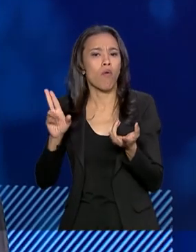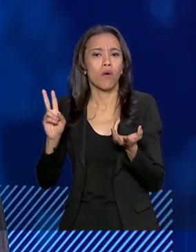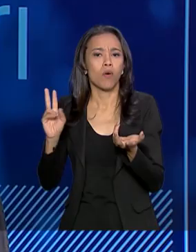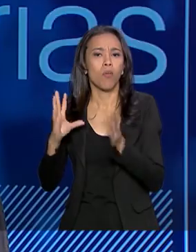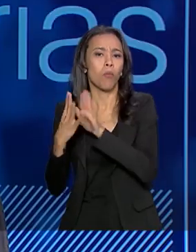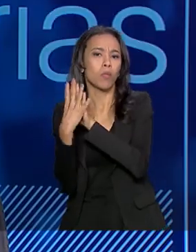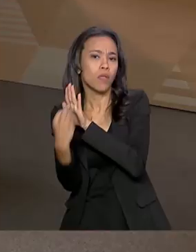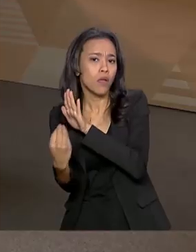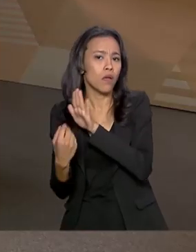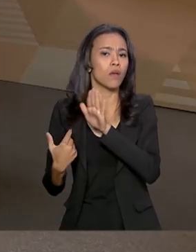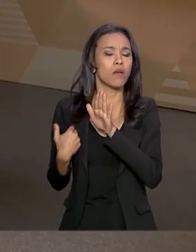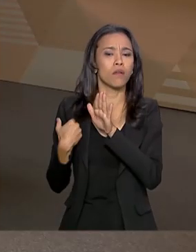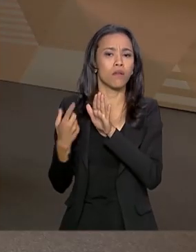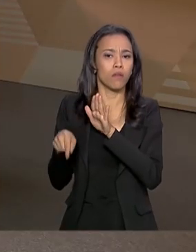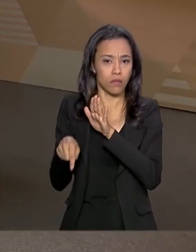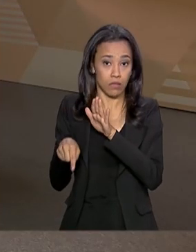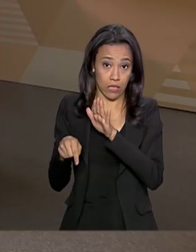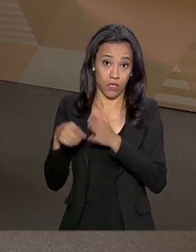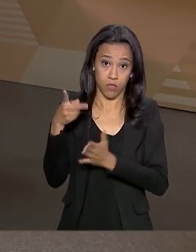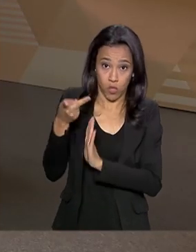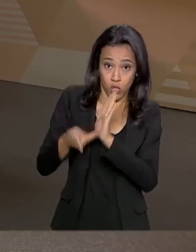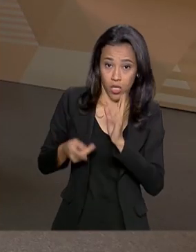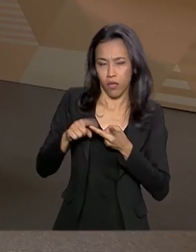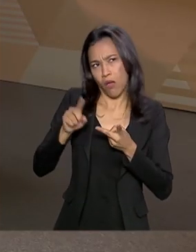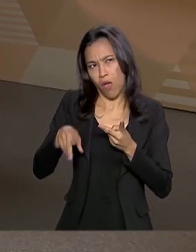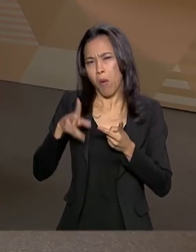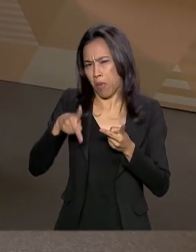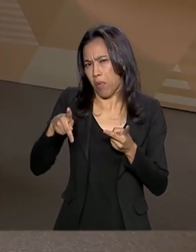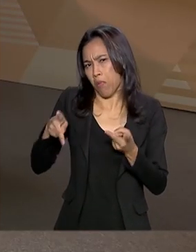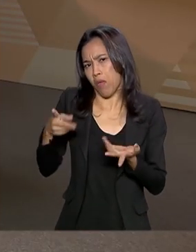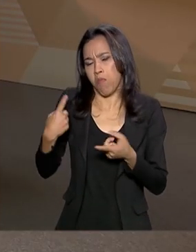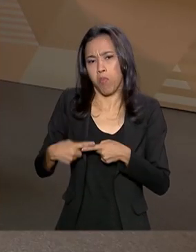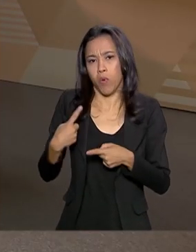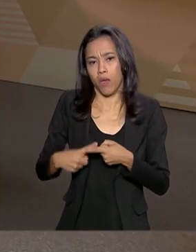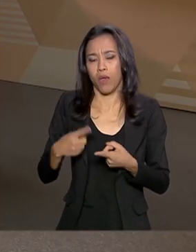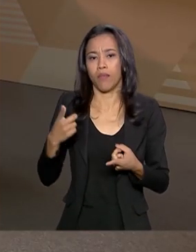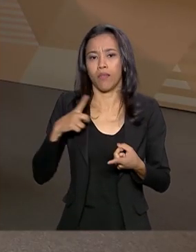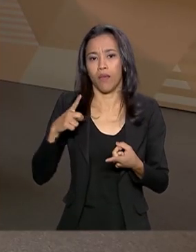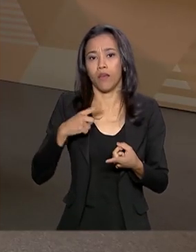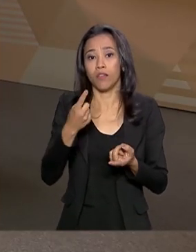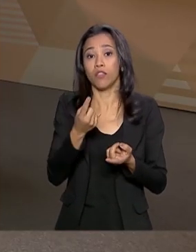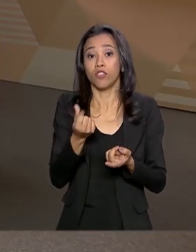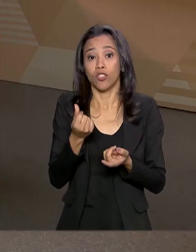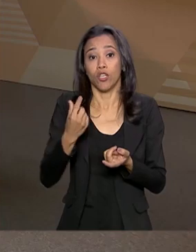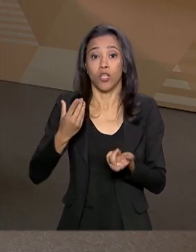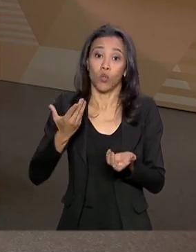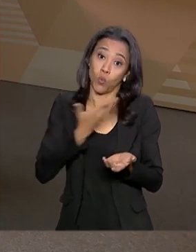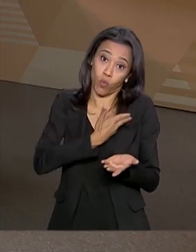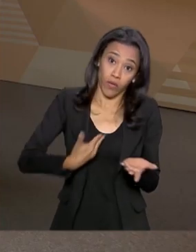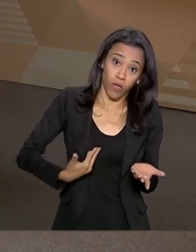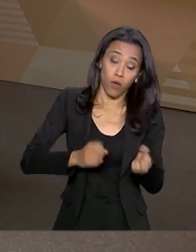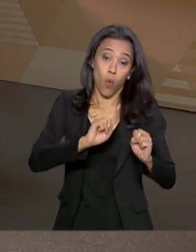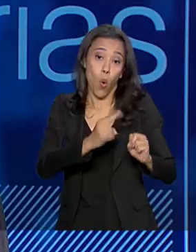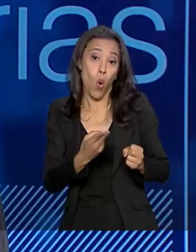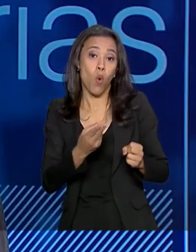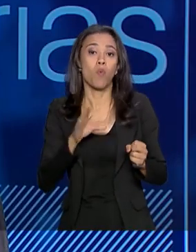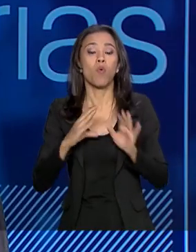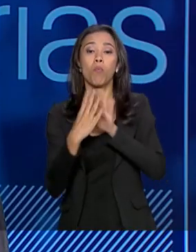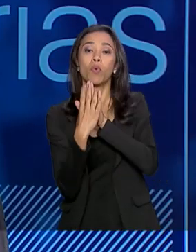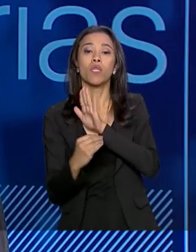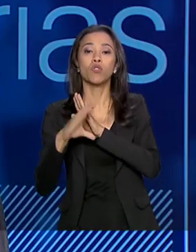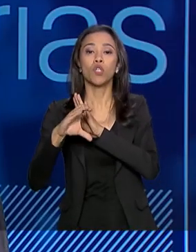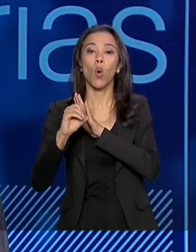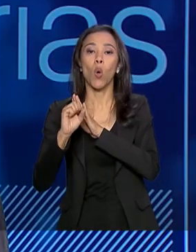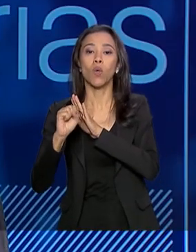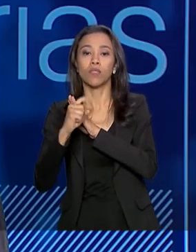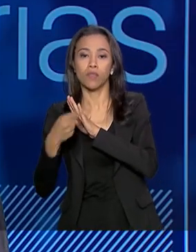modelagem pensada inicialmente, olha, seria uma PPP porque envolveria recursos do governo ou não, seria uma concessão, ou seja, um projeto que já